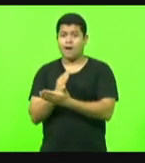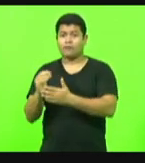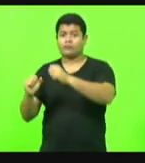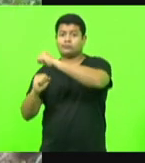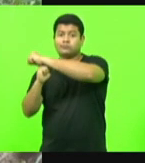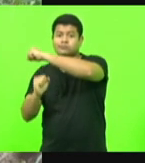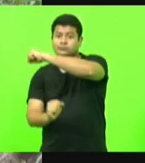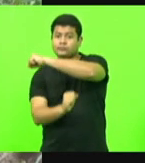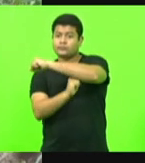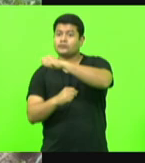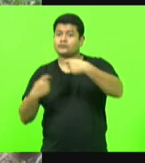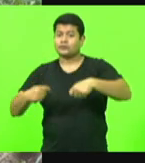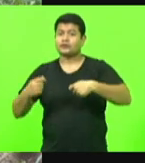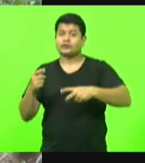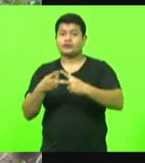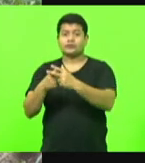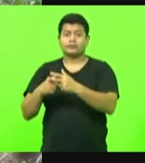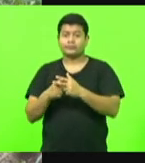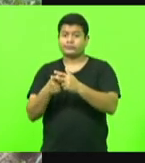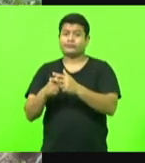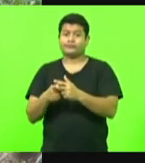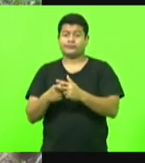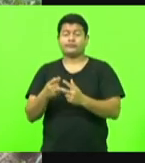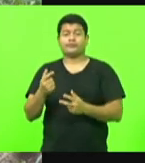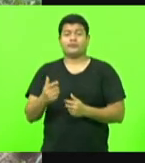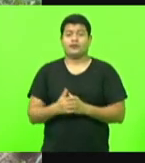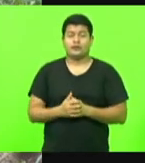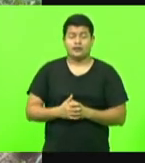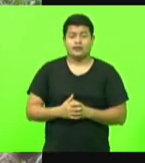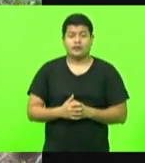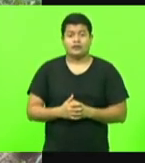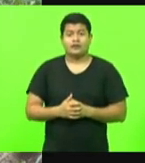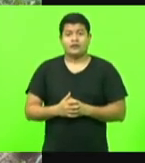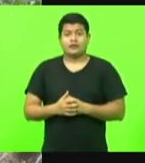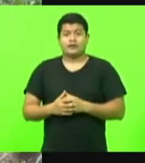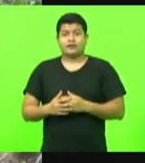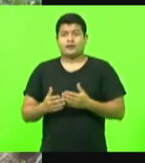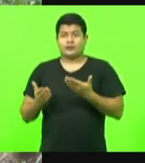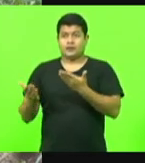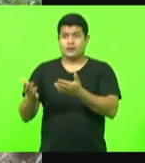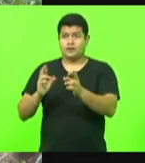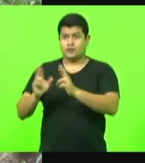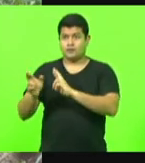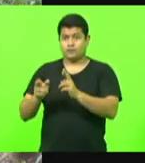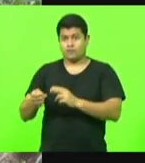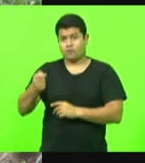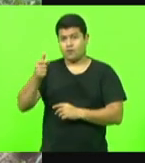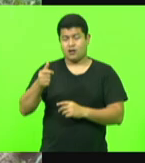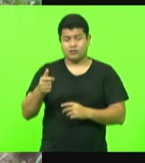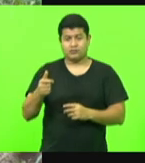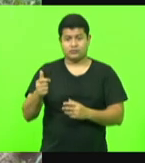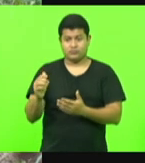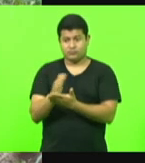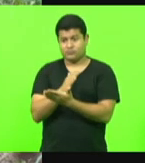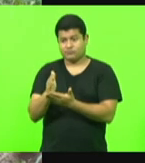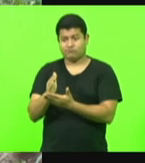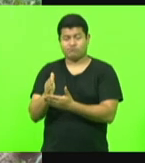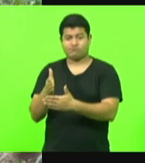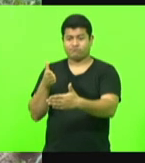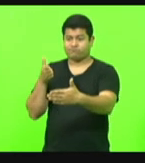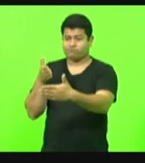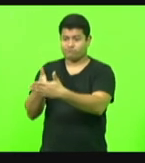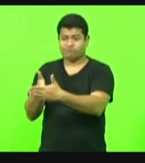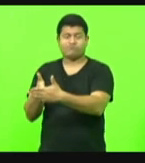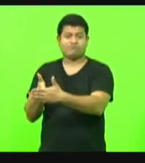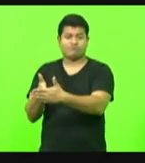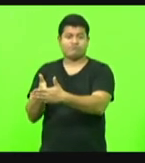refeitas e situação de rodovias quase que totalmente interditadas,